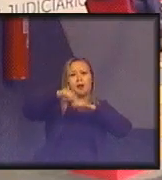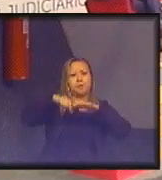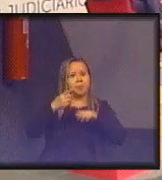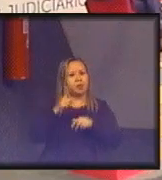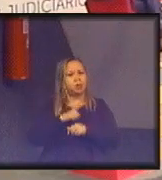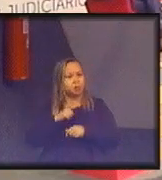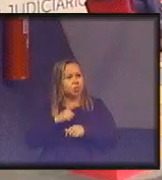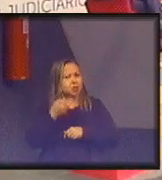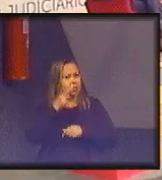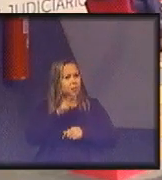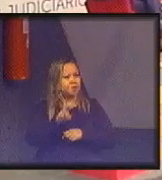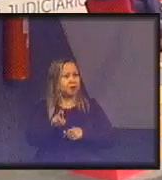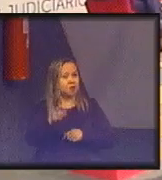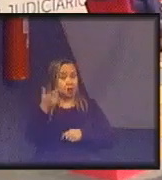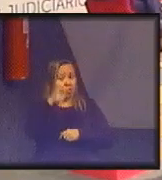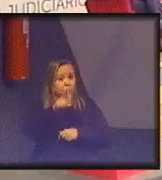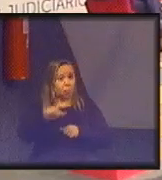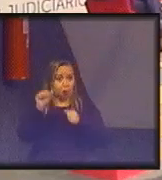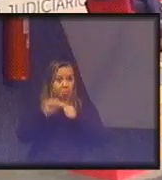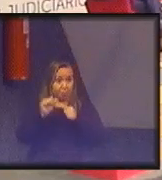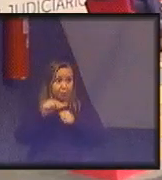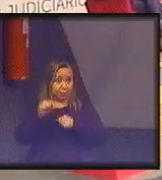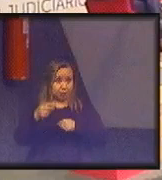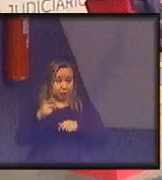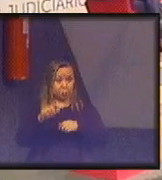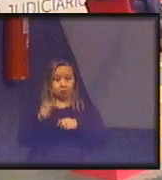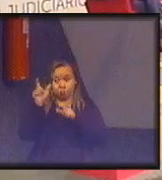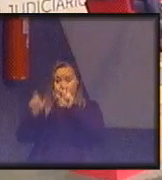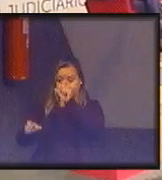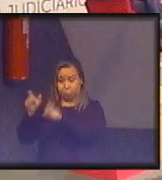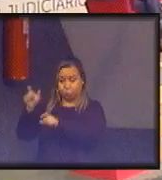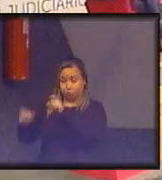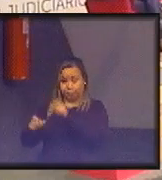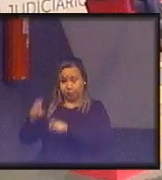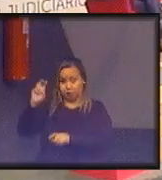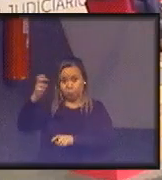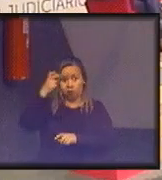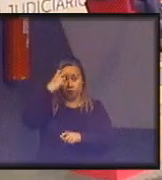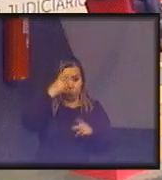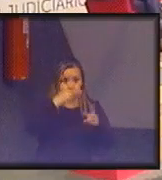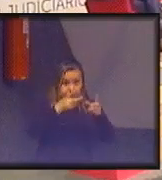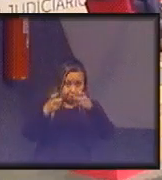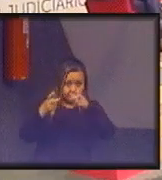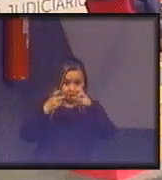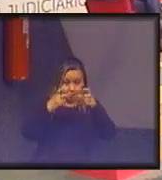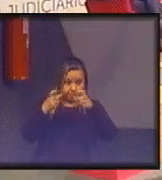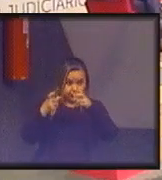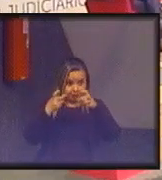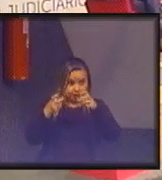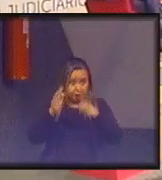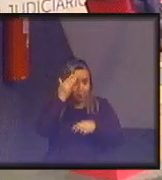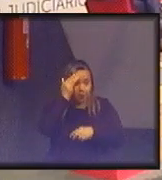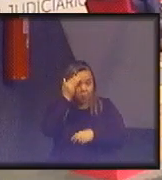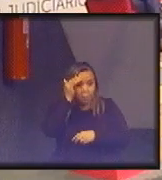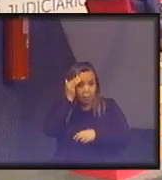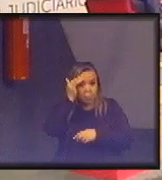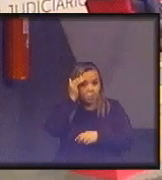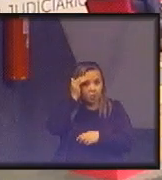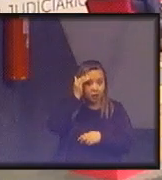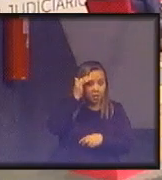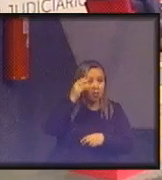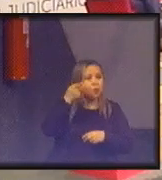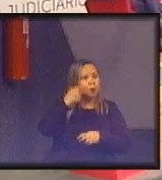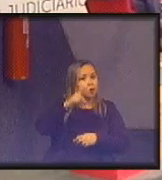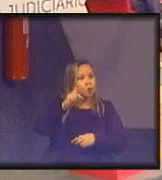reformatando as formas com que os indivíduos as sociedades as culturas percebem e entendem os